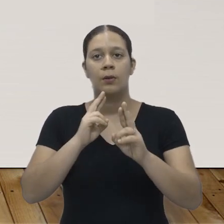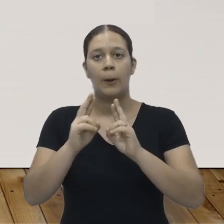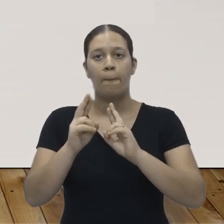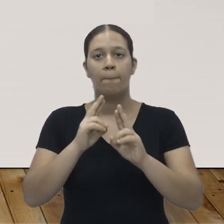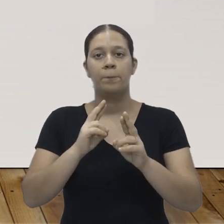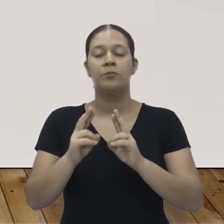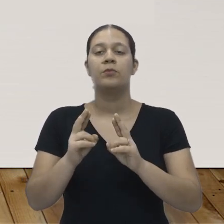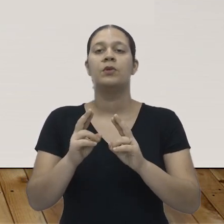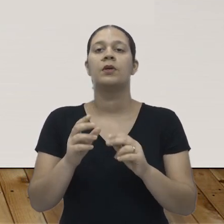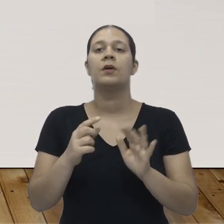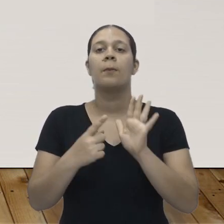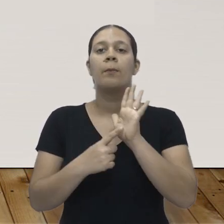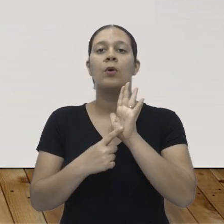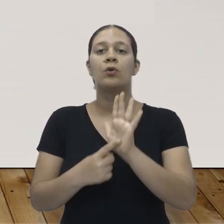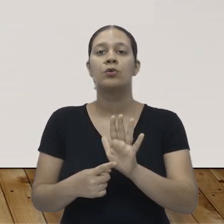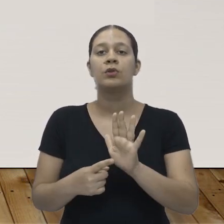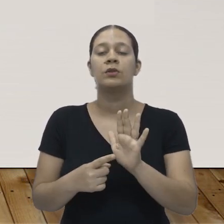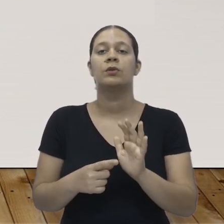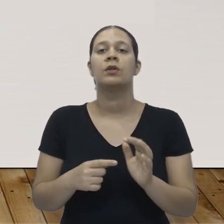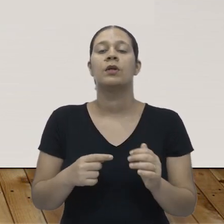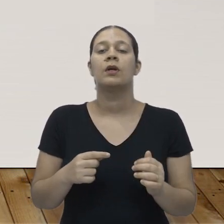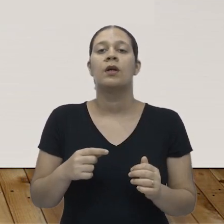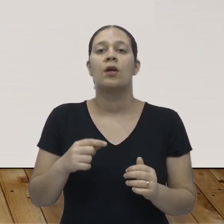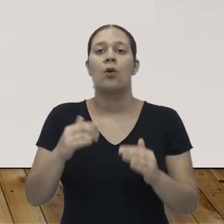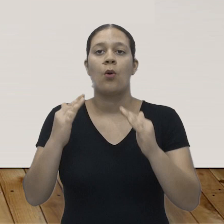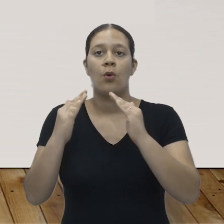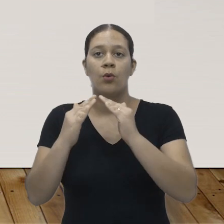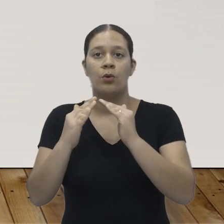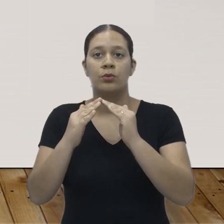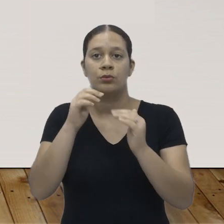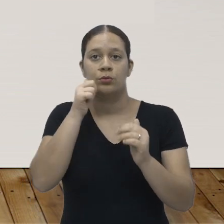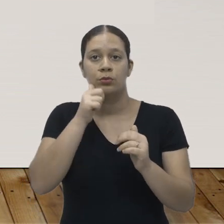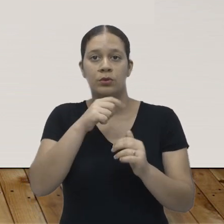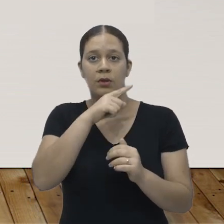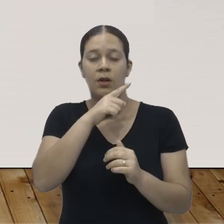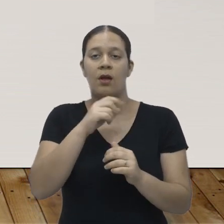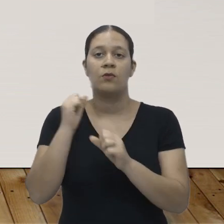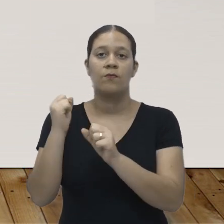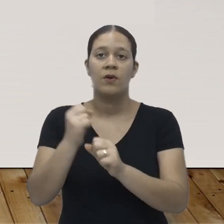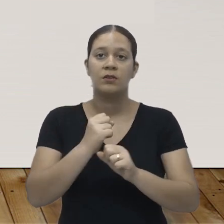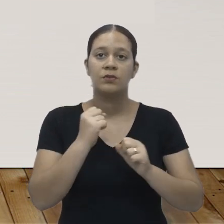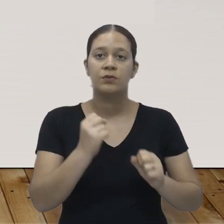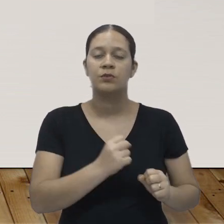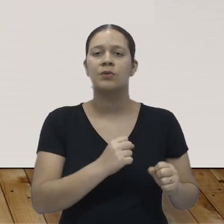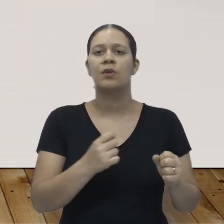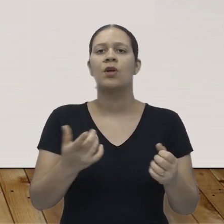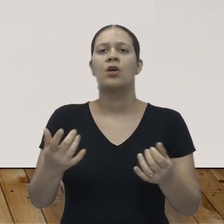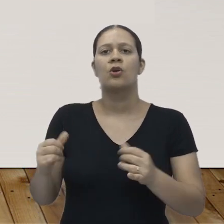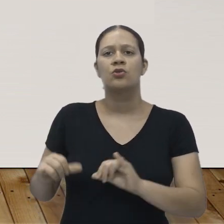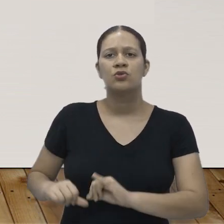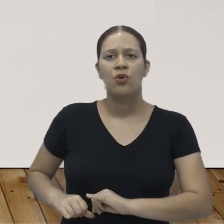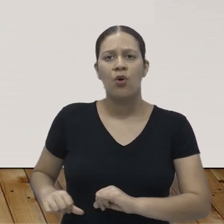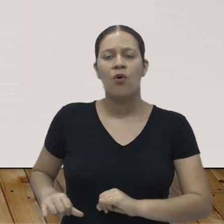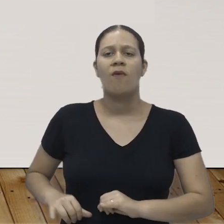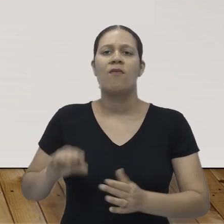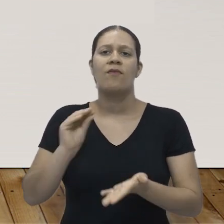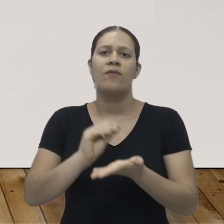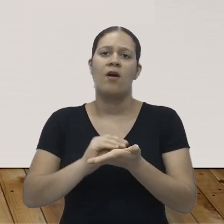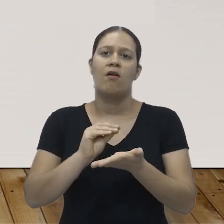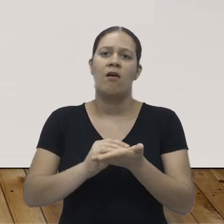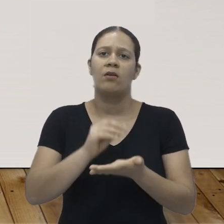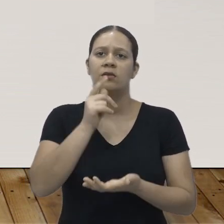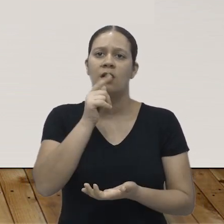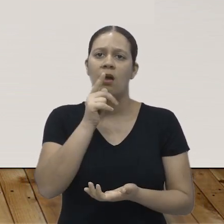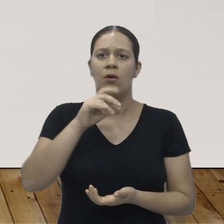em relação a essas operações. Então, mostra aqui que uma moradora do bairro do Vassoural vem sofrendo com a